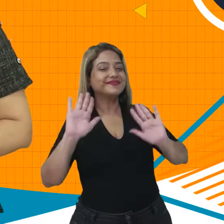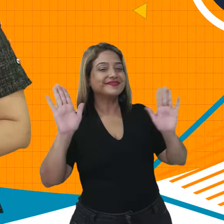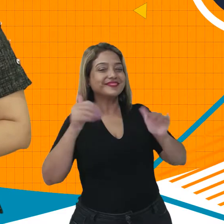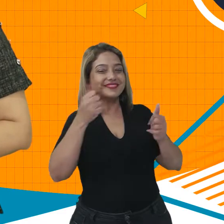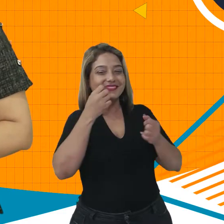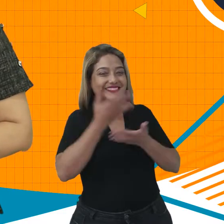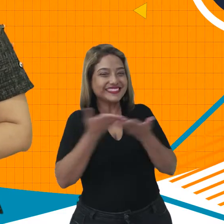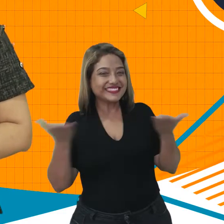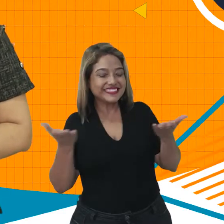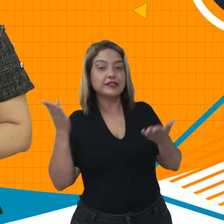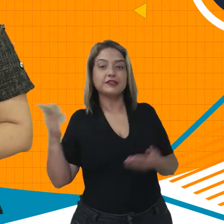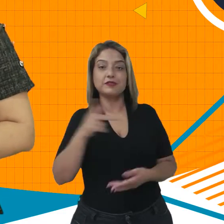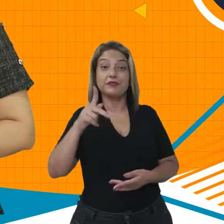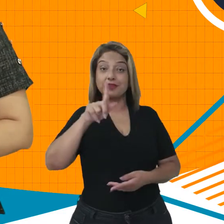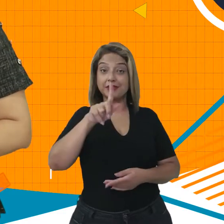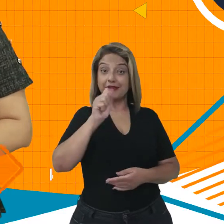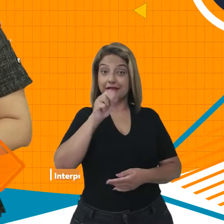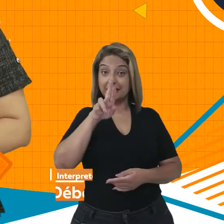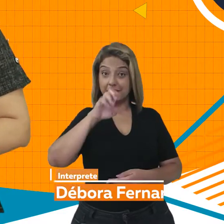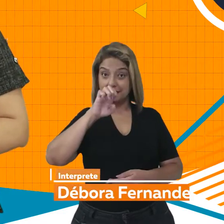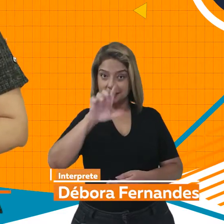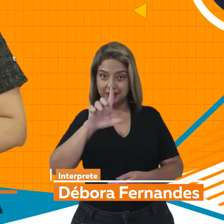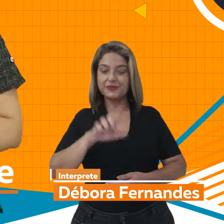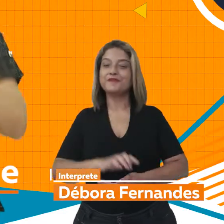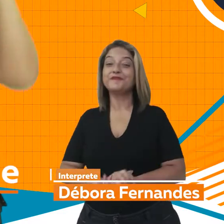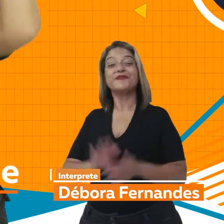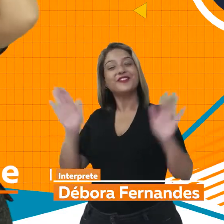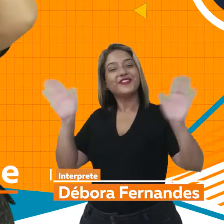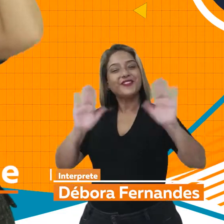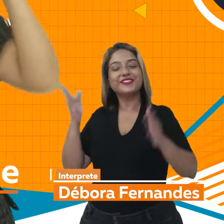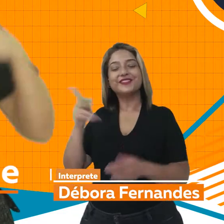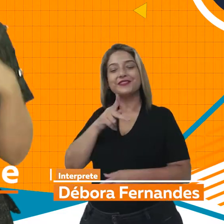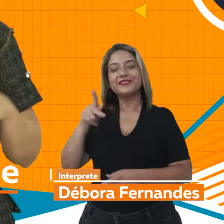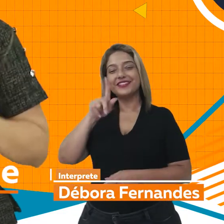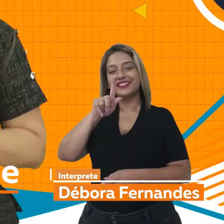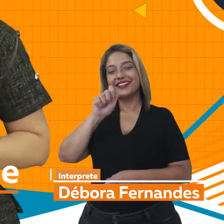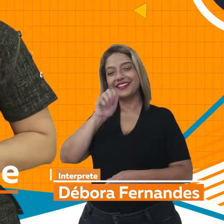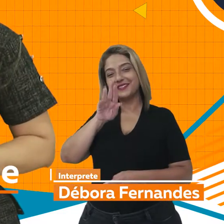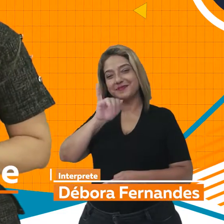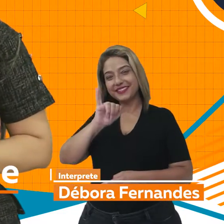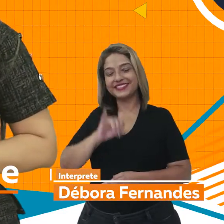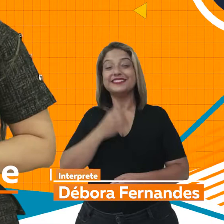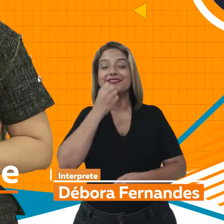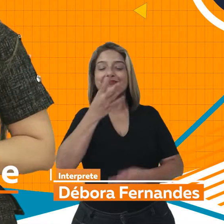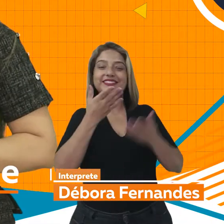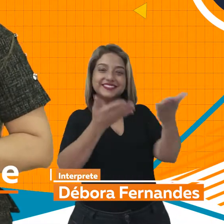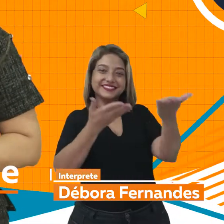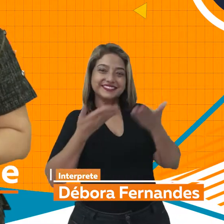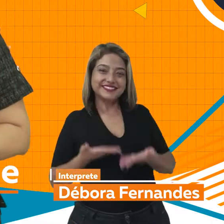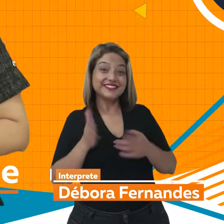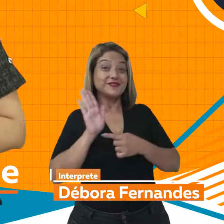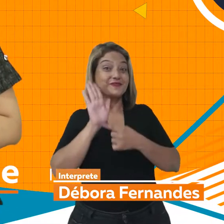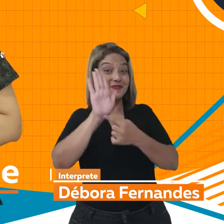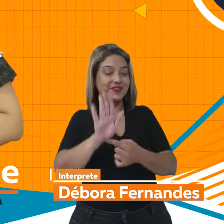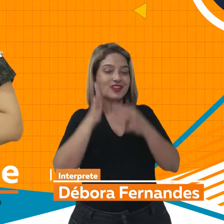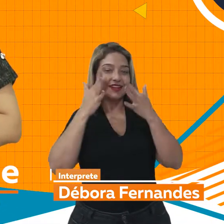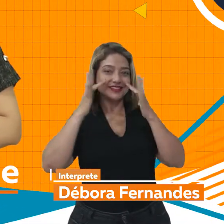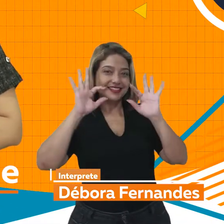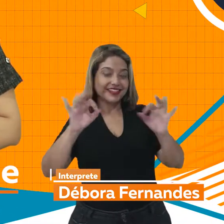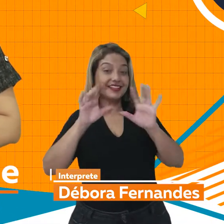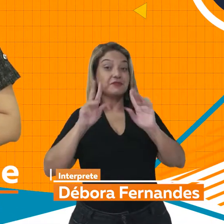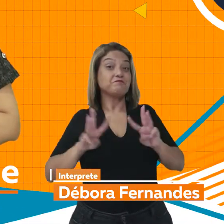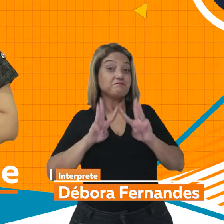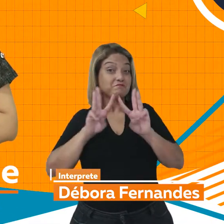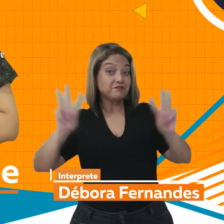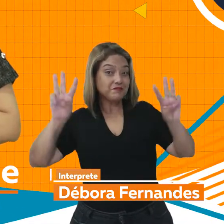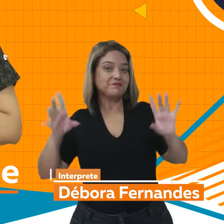Olá pessoal, tudo bem? Eu sou o professor Gabriel. Oi gente, eu sou a professora Gabi. Seja bem-vindo ao quadro Se